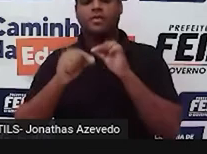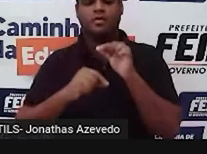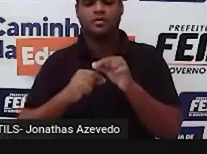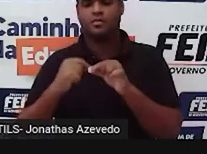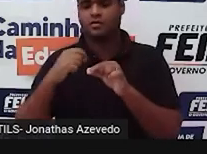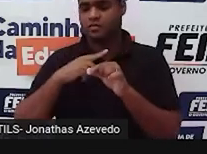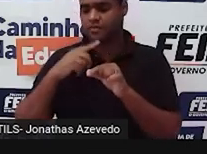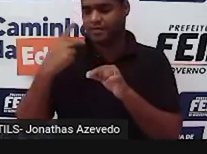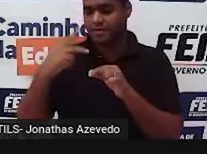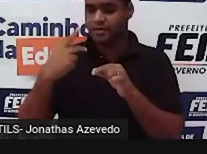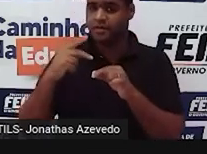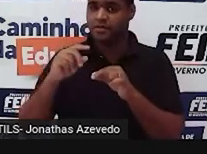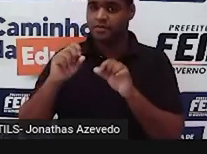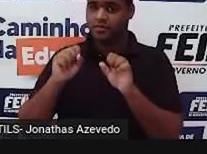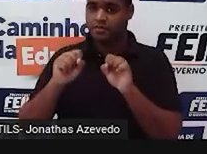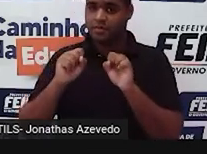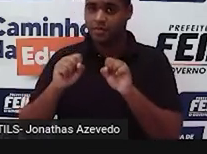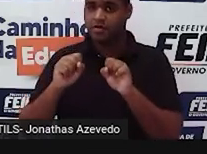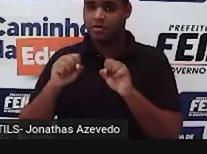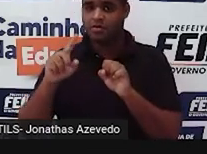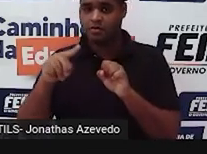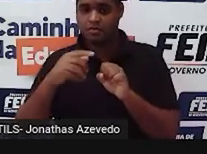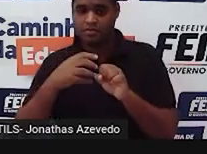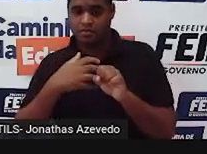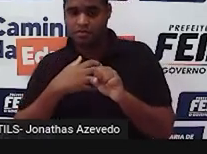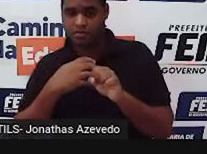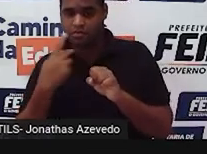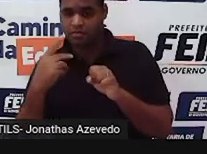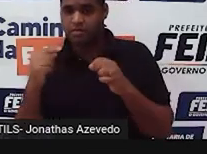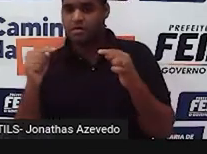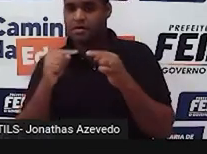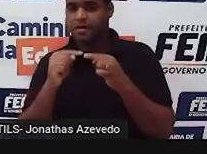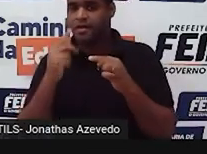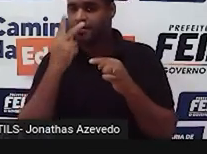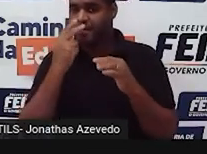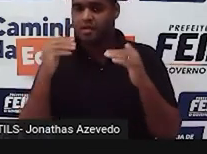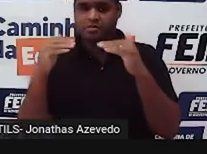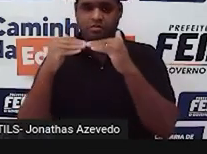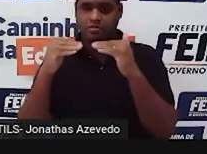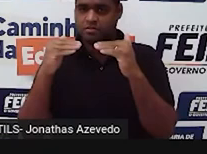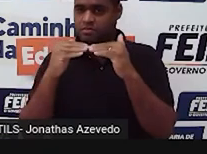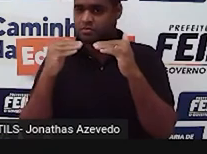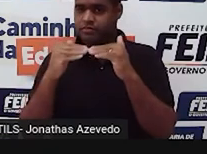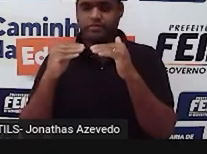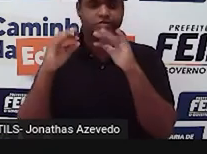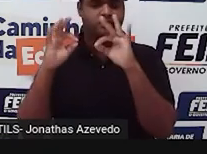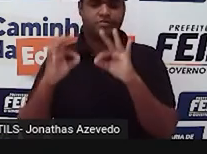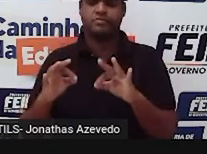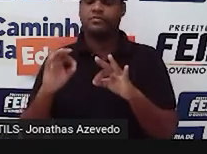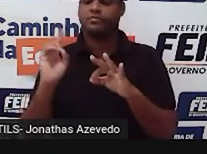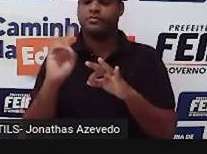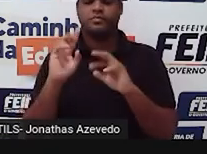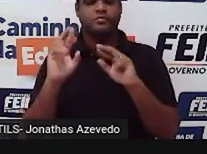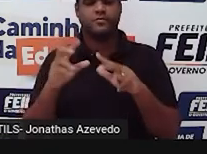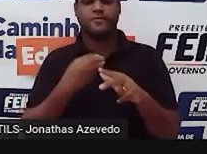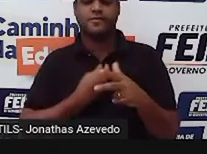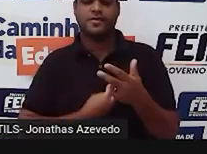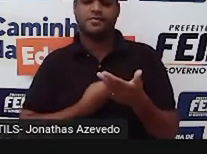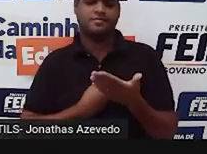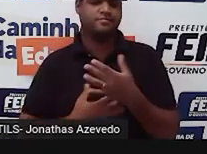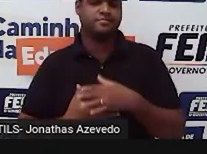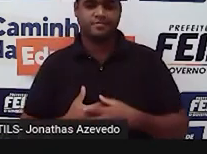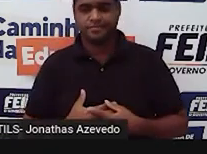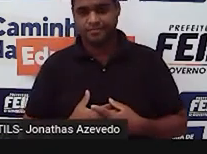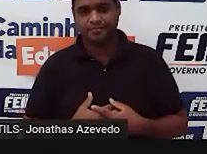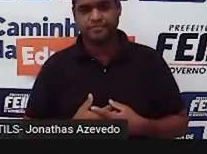três situações não respeitam a condição de existência. Então, por